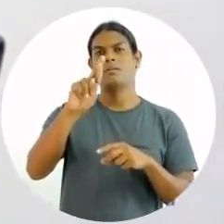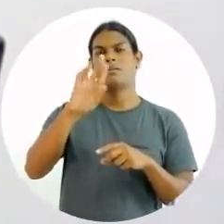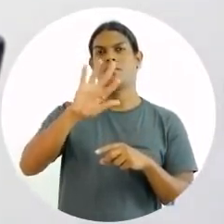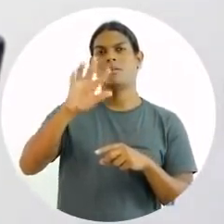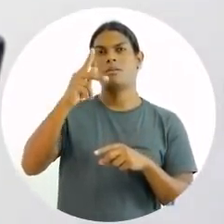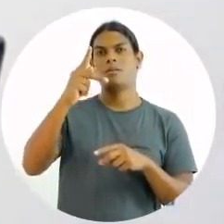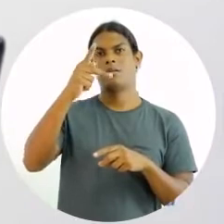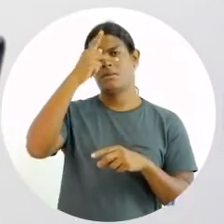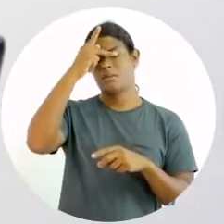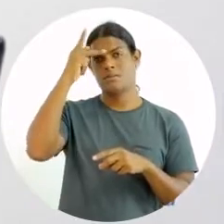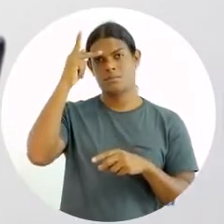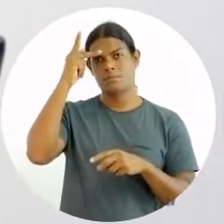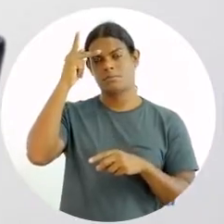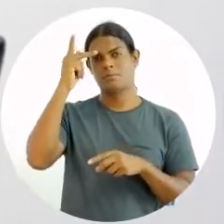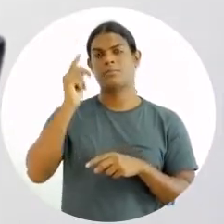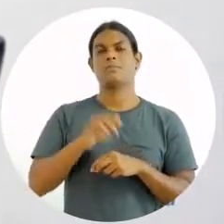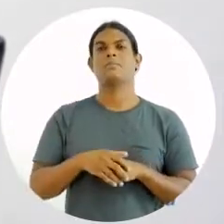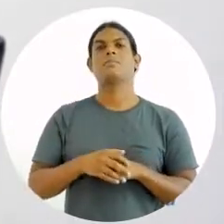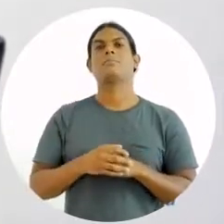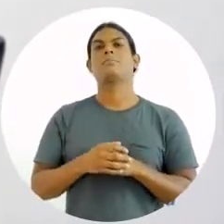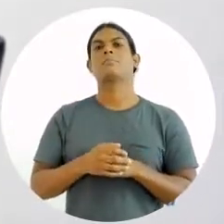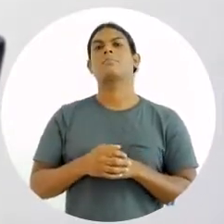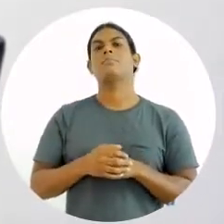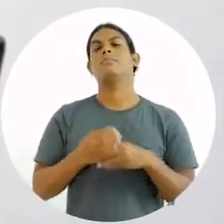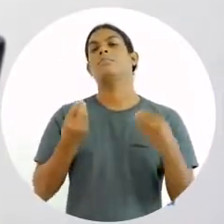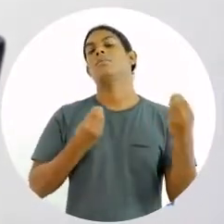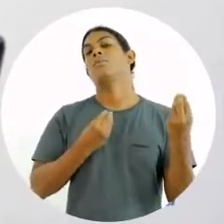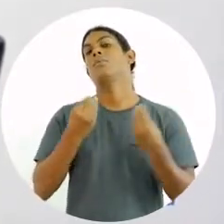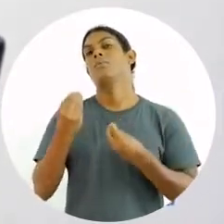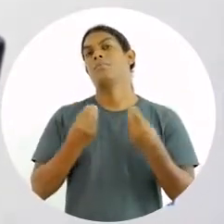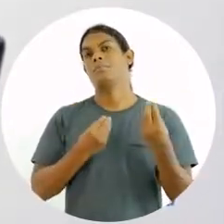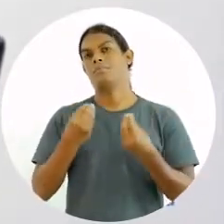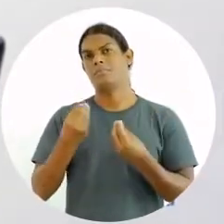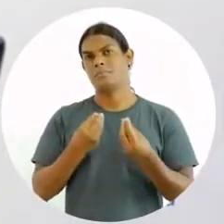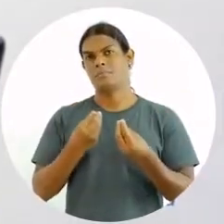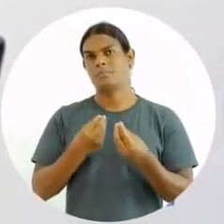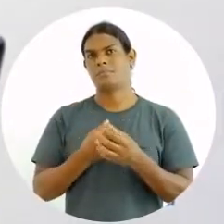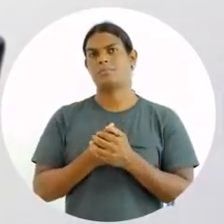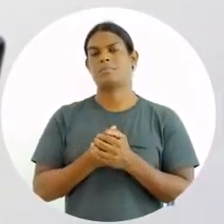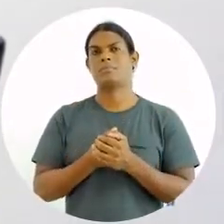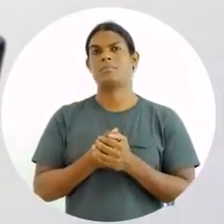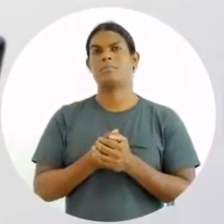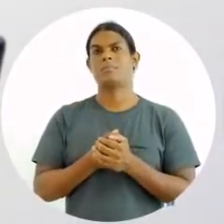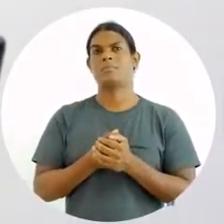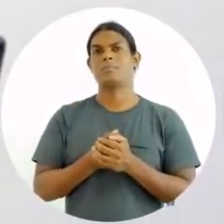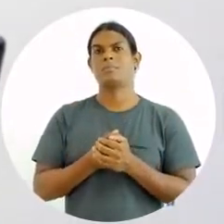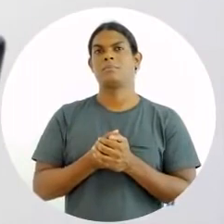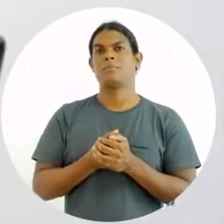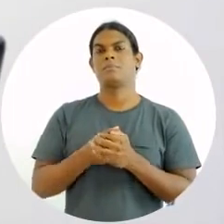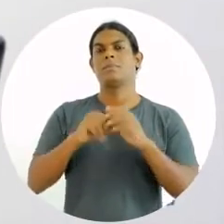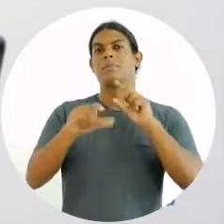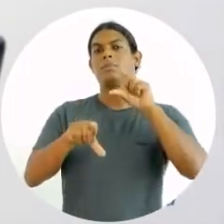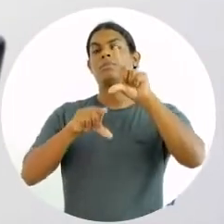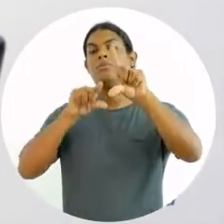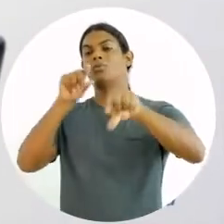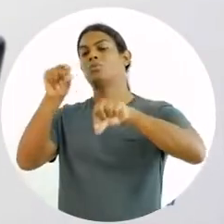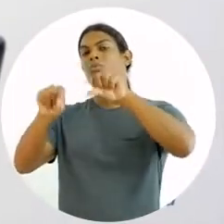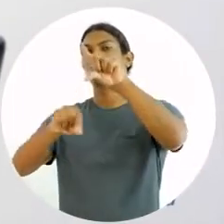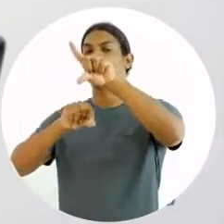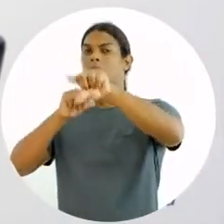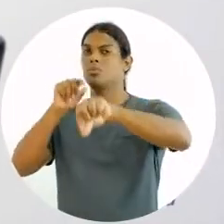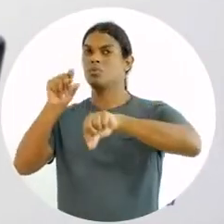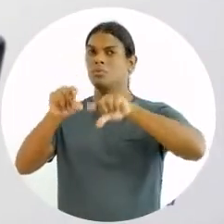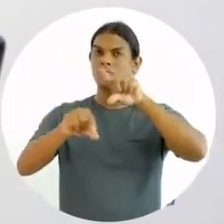Eu vou agregar pessoas à minha organização. Como é que eu agrego pessoas na minha organização? Recrutamento e